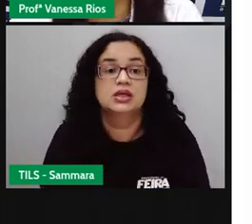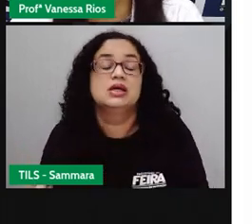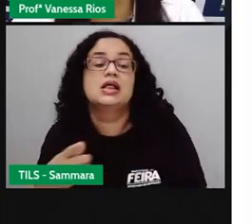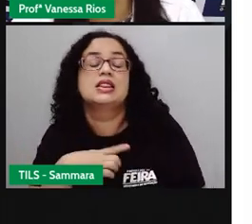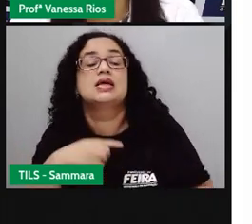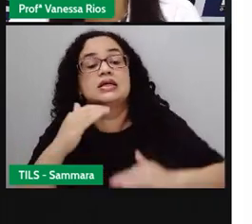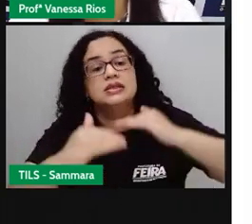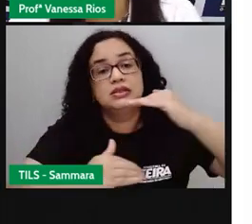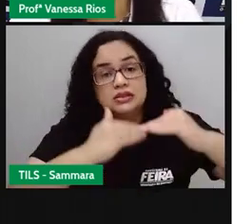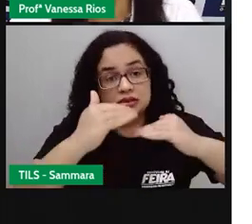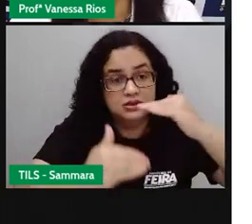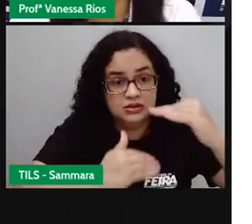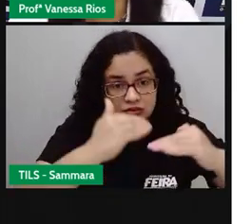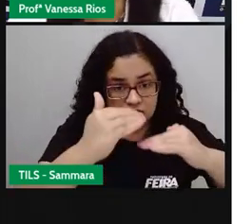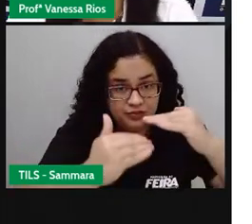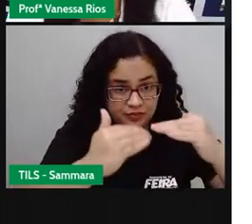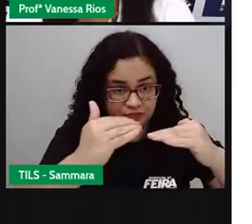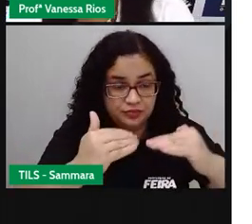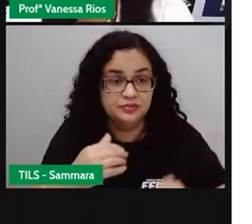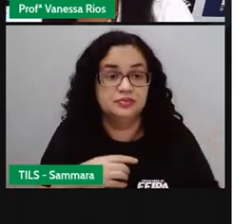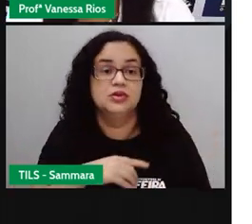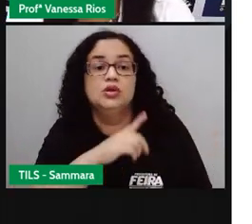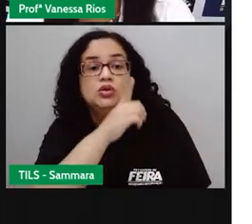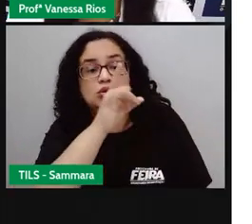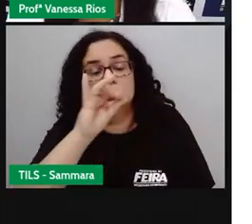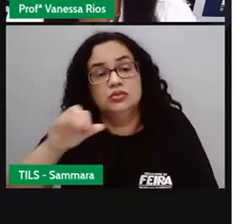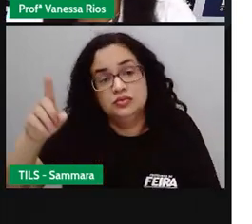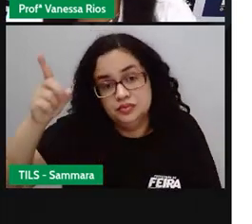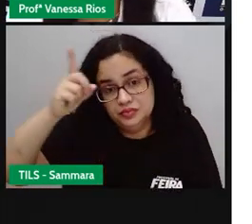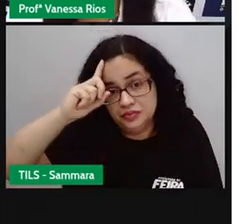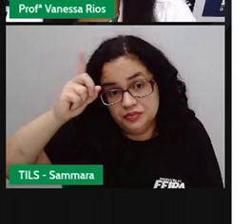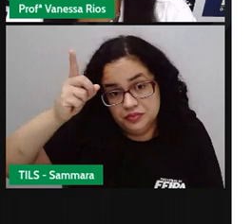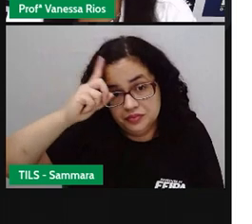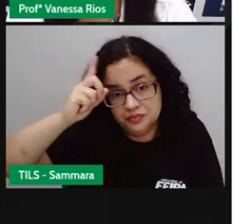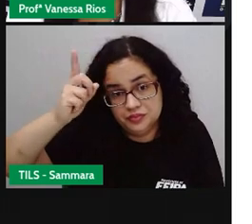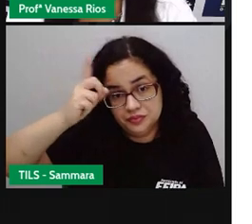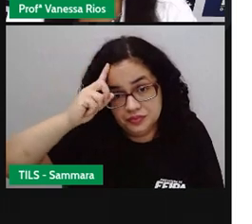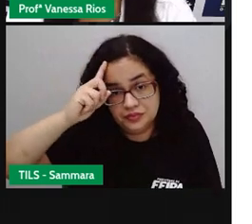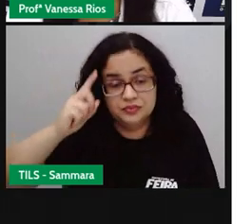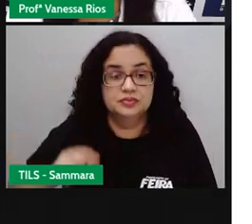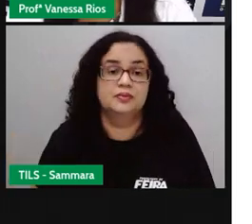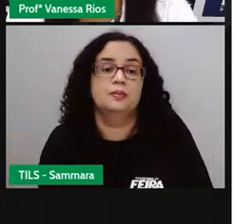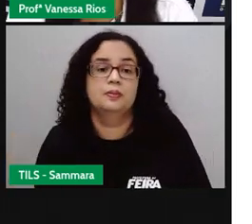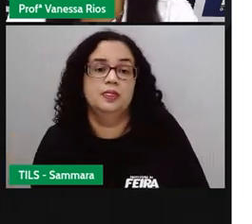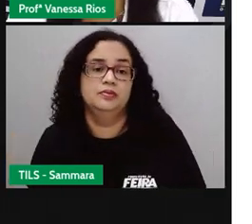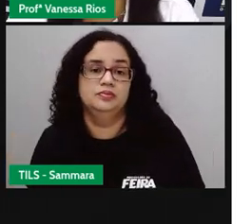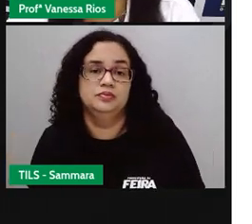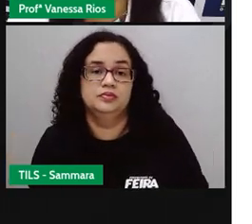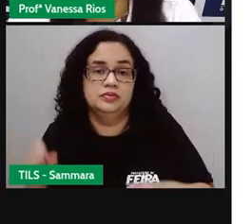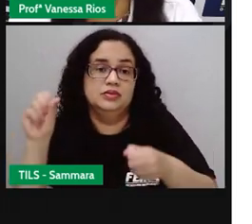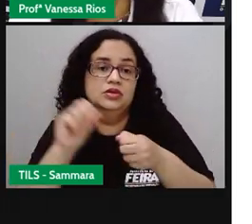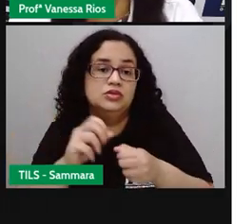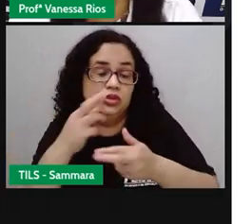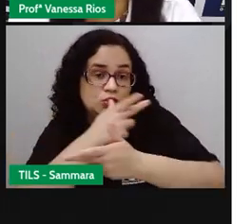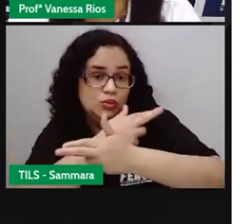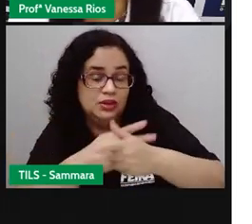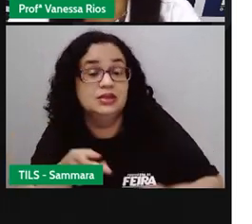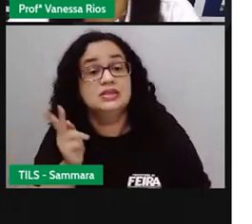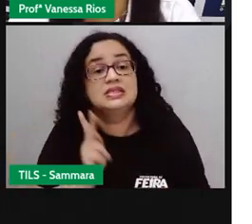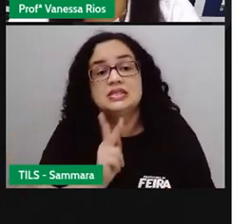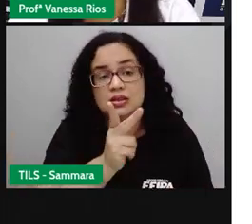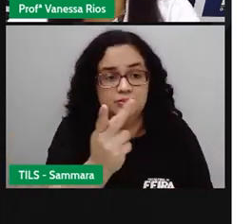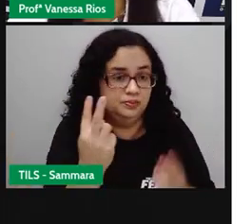desenvolve, que a gente pratica no nosso dia a dia. Então ela está relacionada aí ao hábito de fazer uma coisa